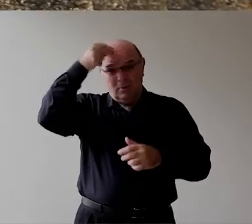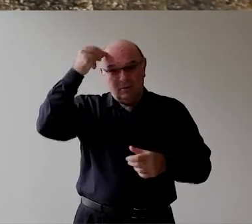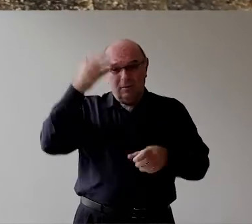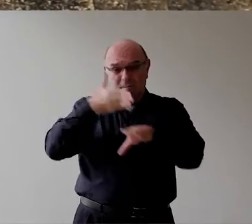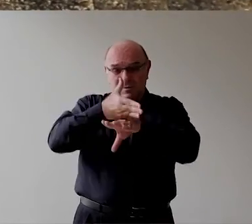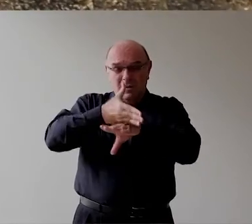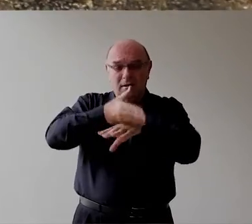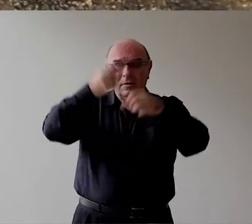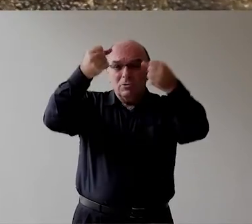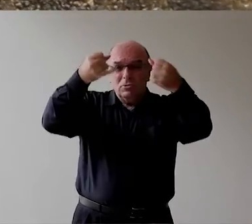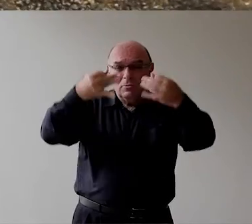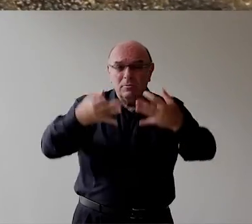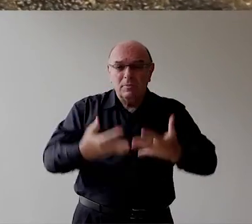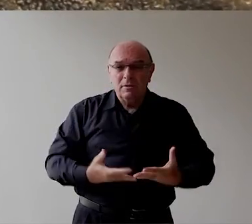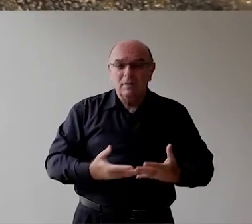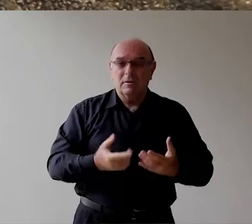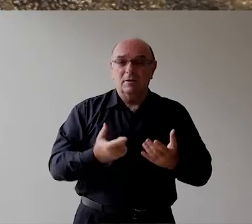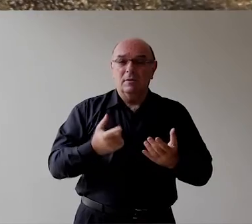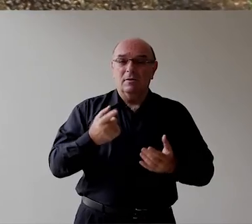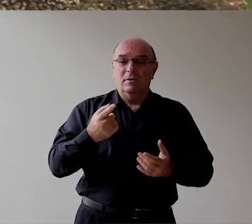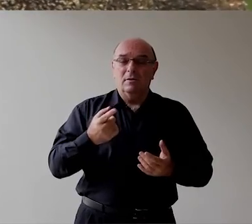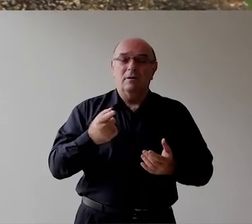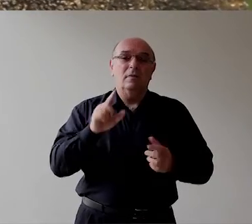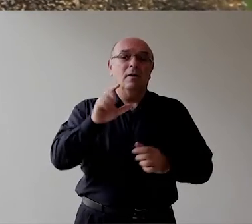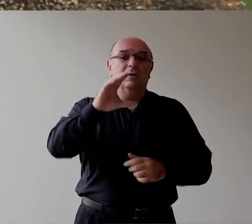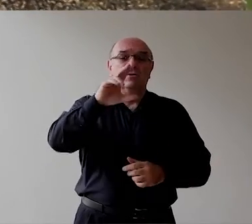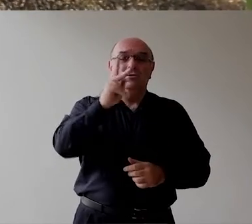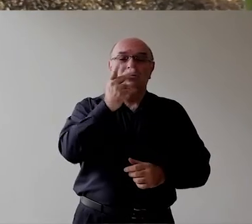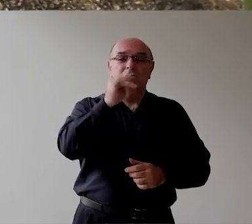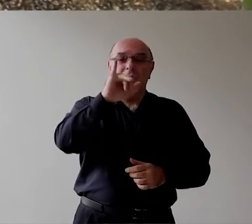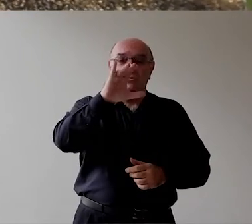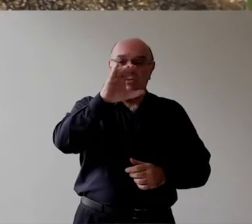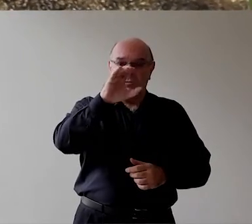Chico Primeiro Foi executado No dia 8